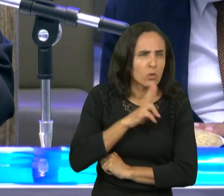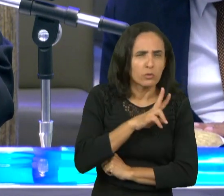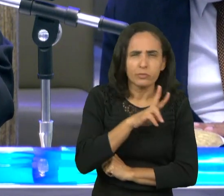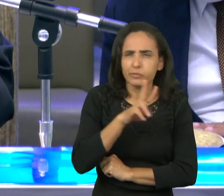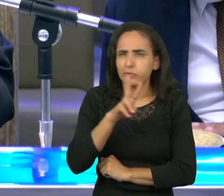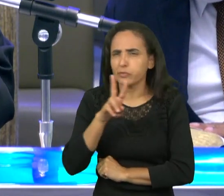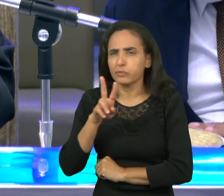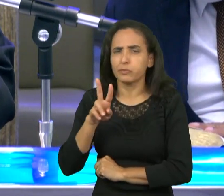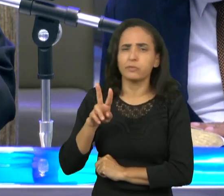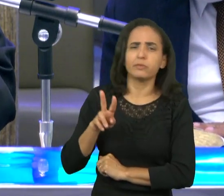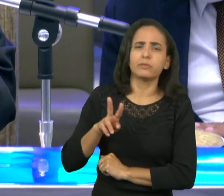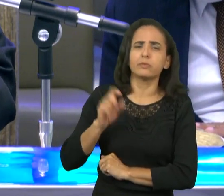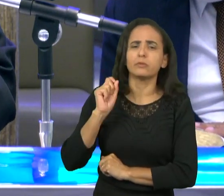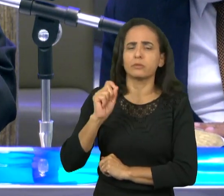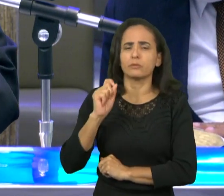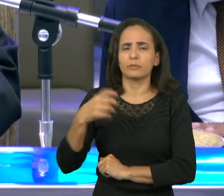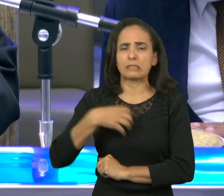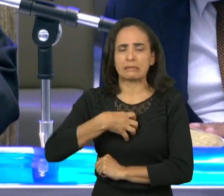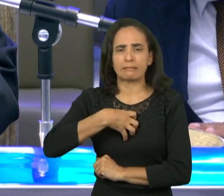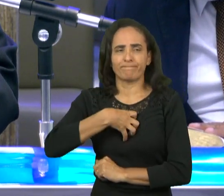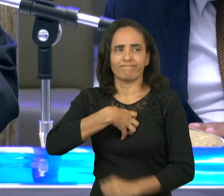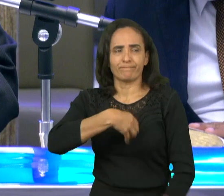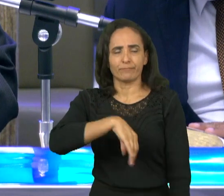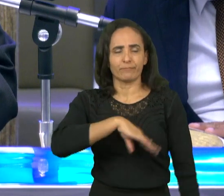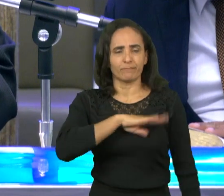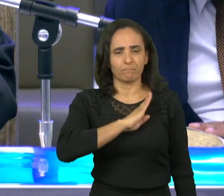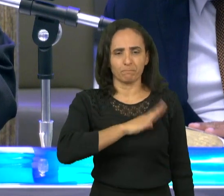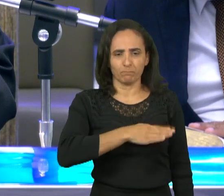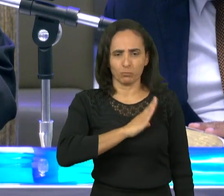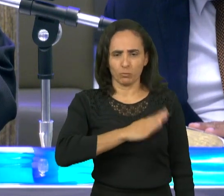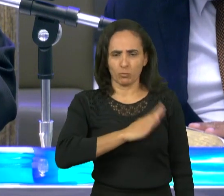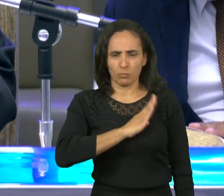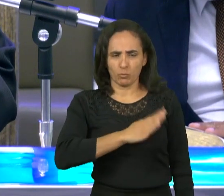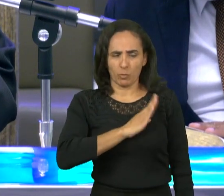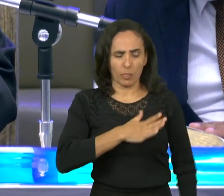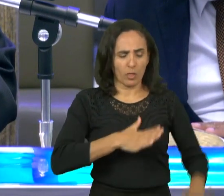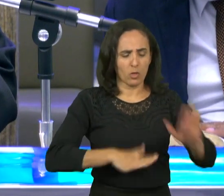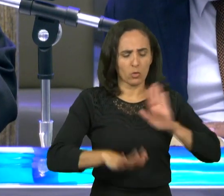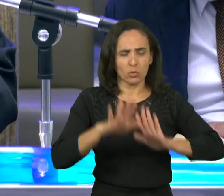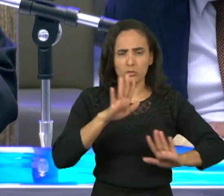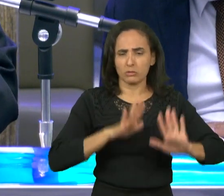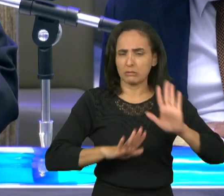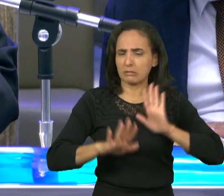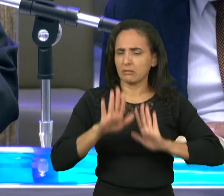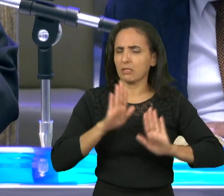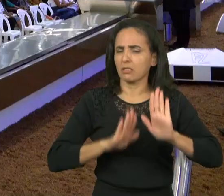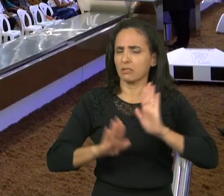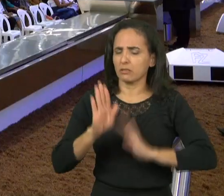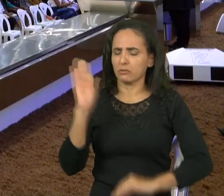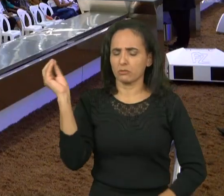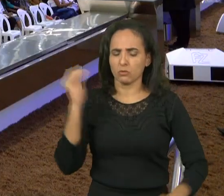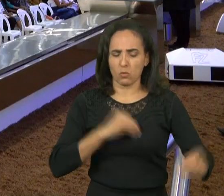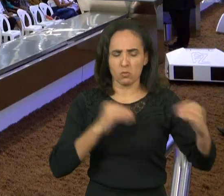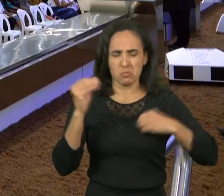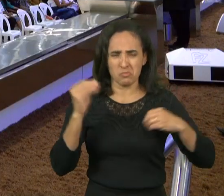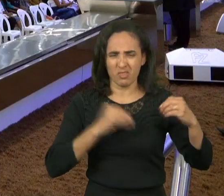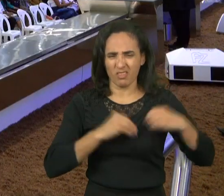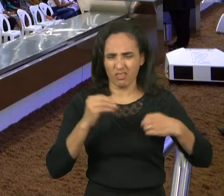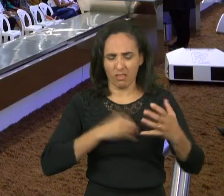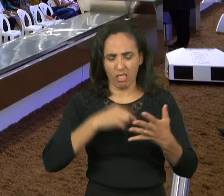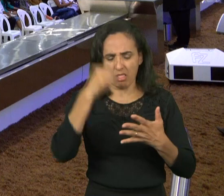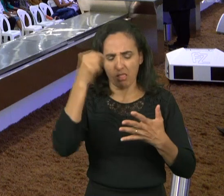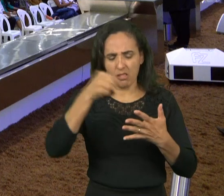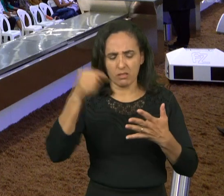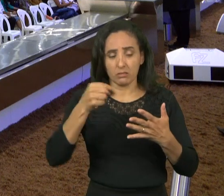não aconteça que o vosso coração se carregue de glutonaria, de embriaguez e dos